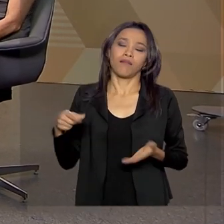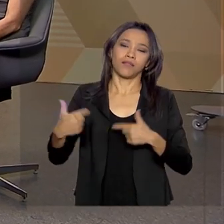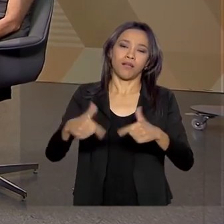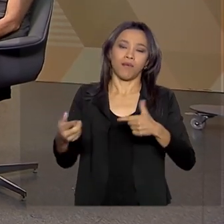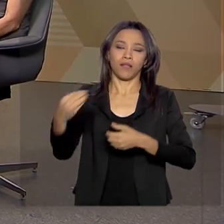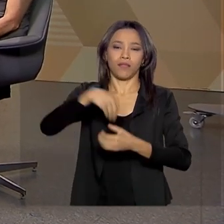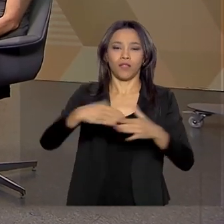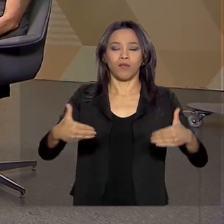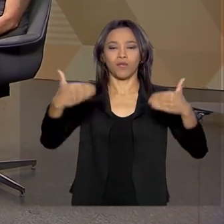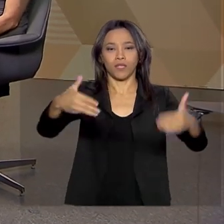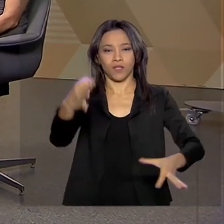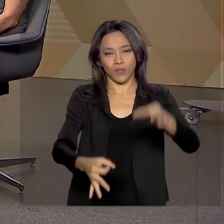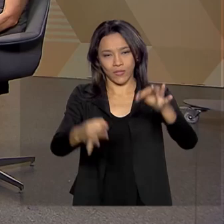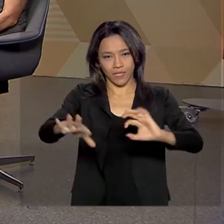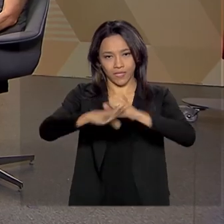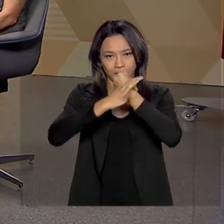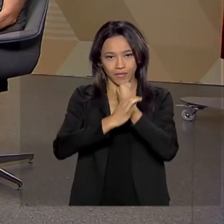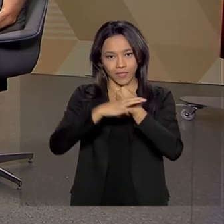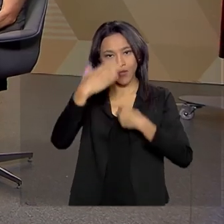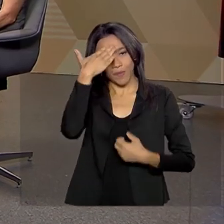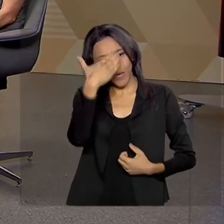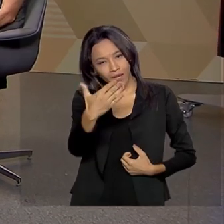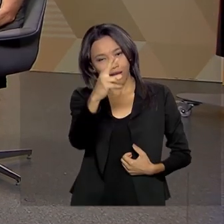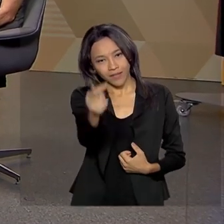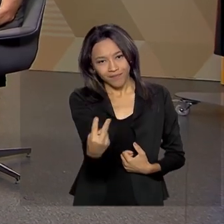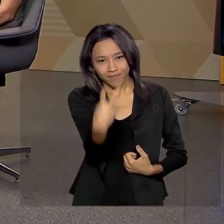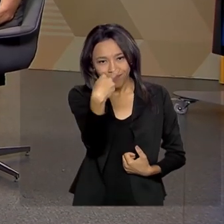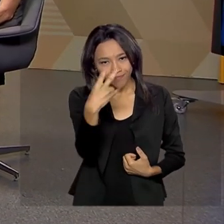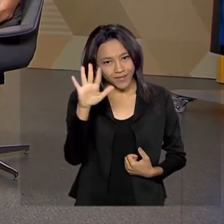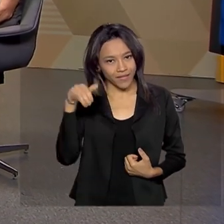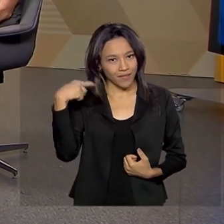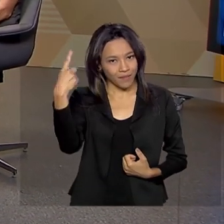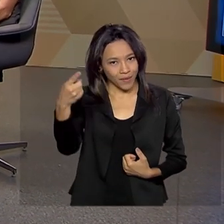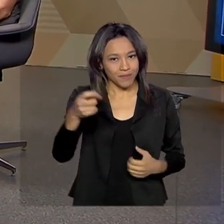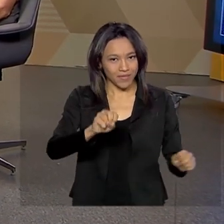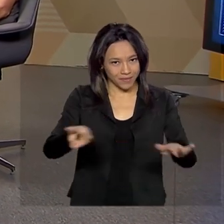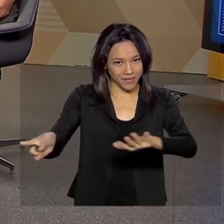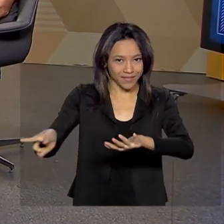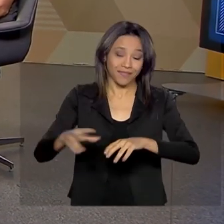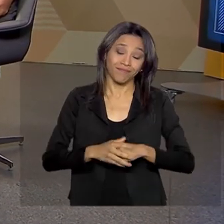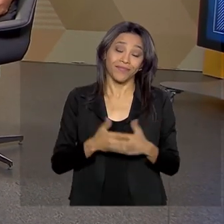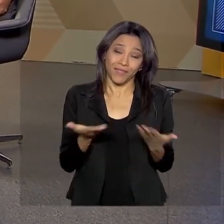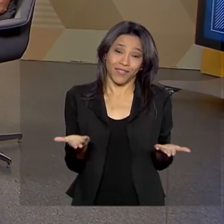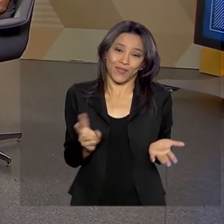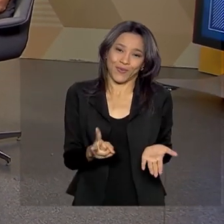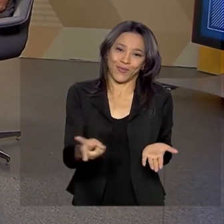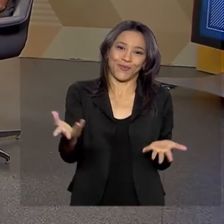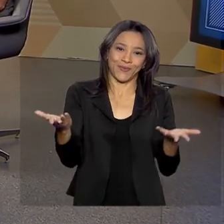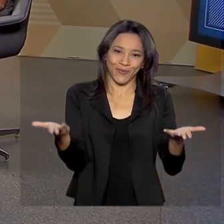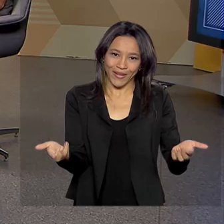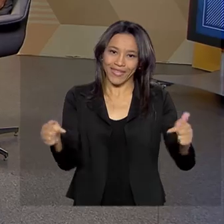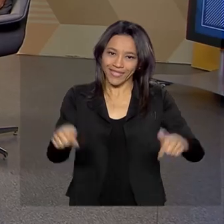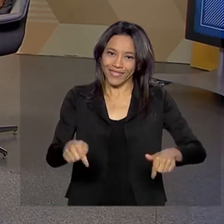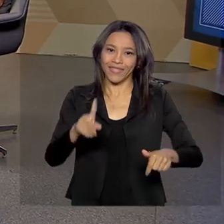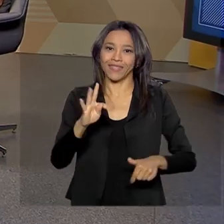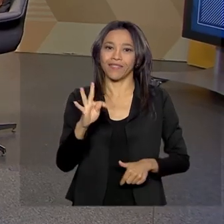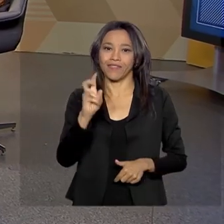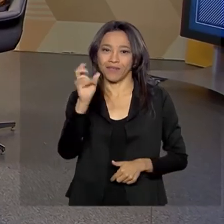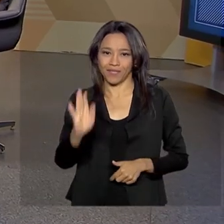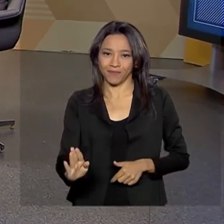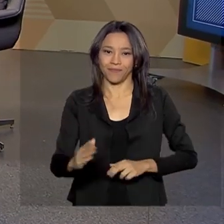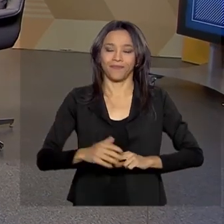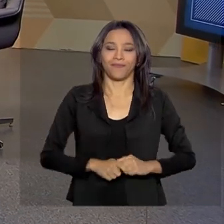da Justiça e Segurança Pública. Obrigado pela companhia e até a próxima semana. E o Brasil continua em Pauta aqui na TV Brasil.